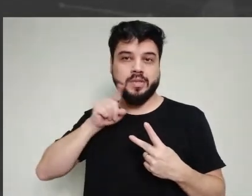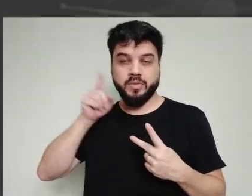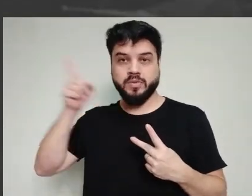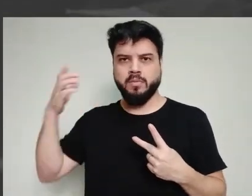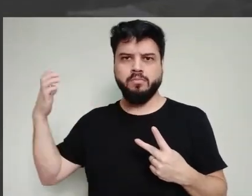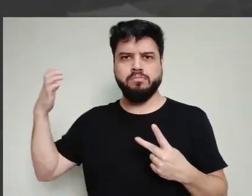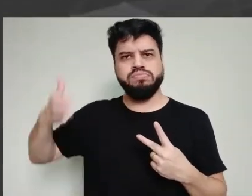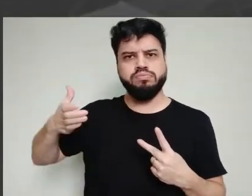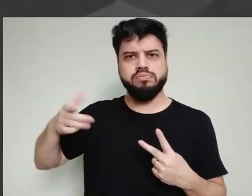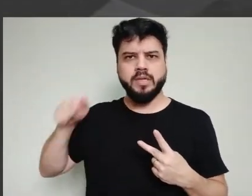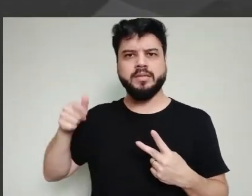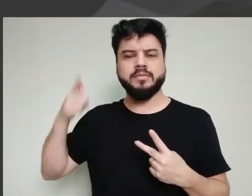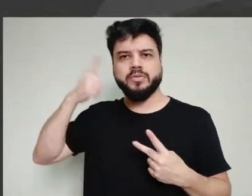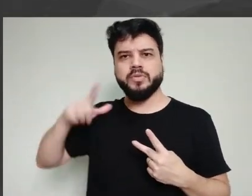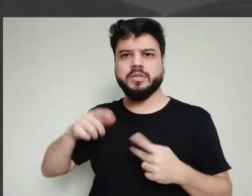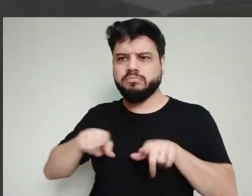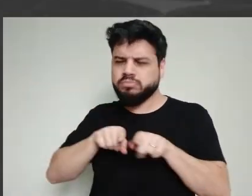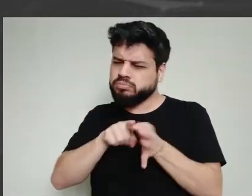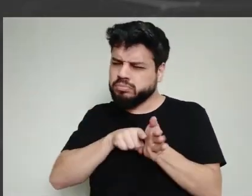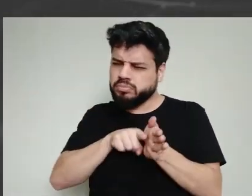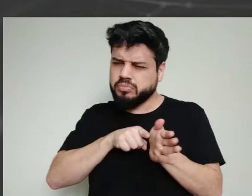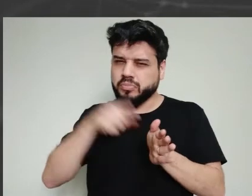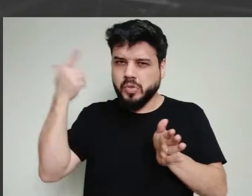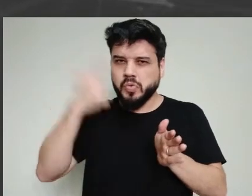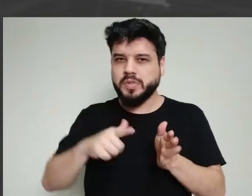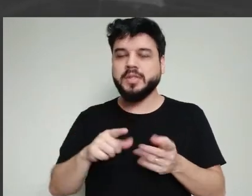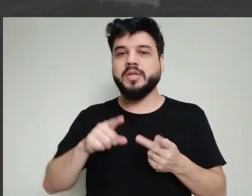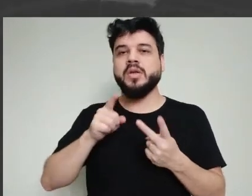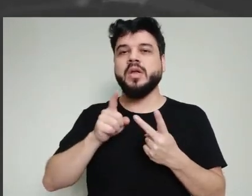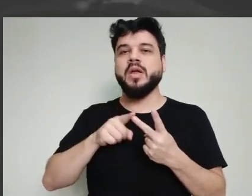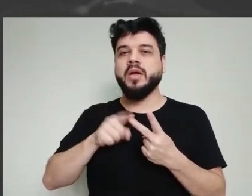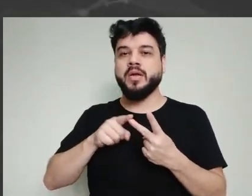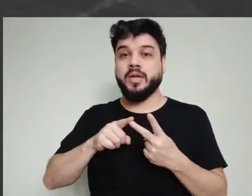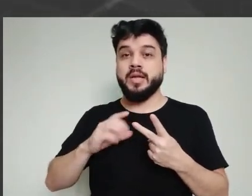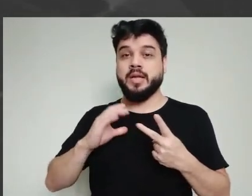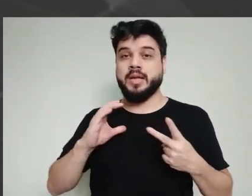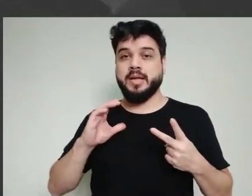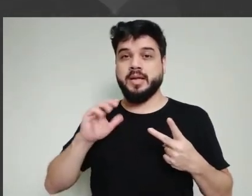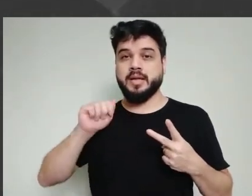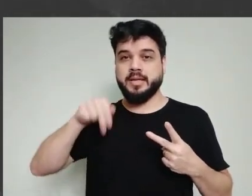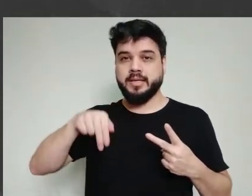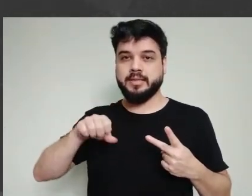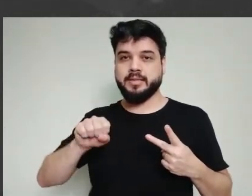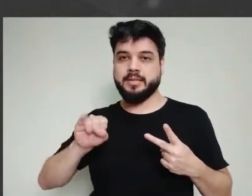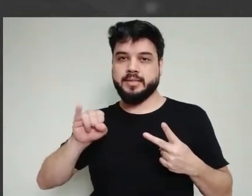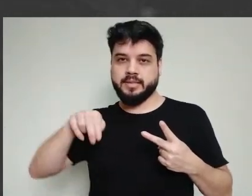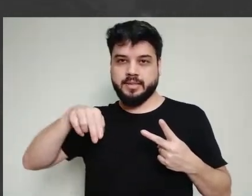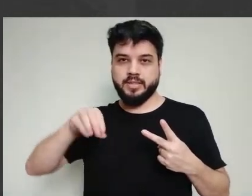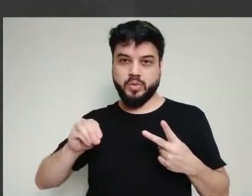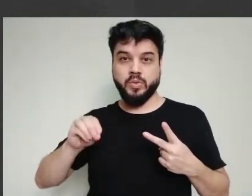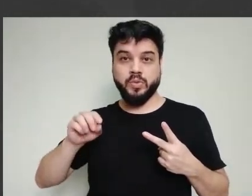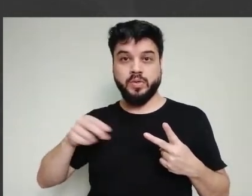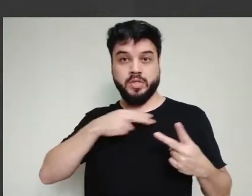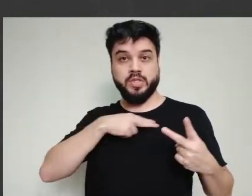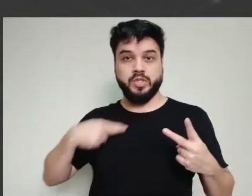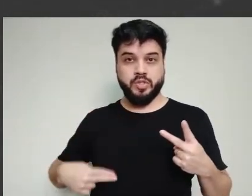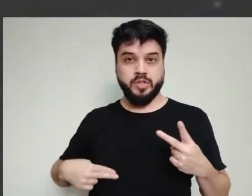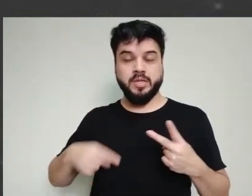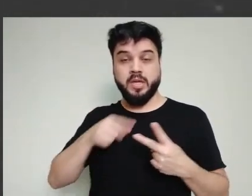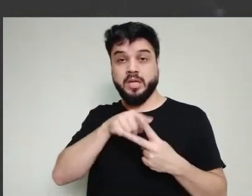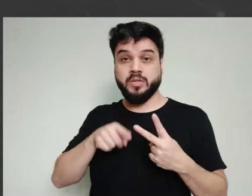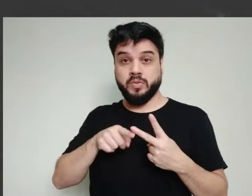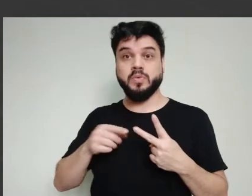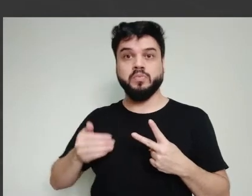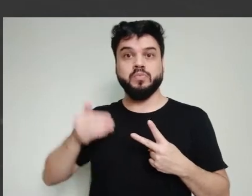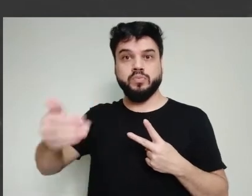chinesa e tem outros também estão adiantados, mas essas duas elas estão bem à frente. Na verdade, a chinesa está mais na frente ainda do